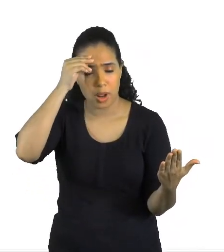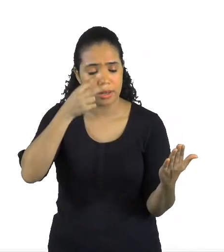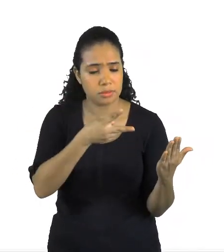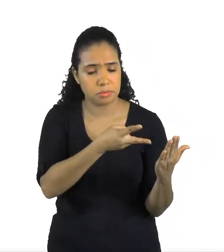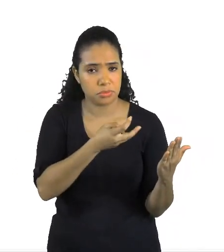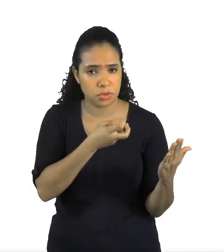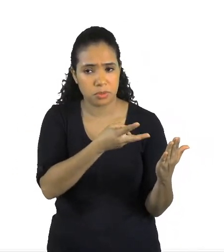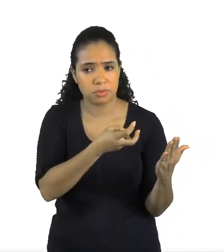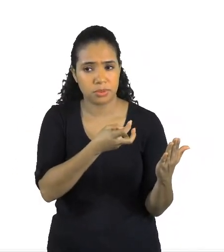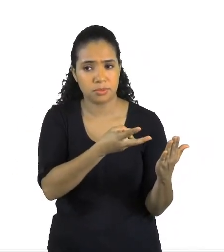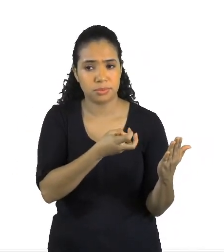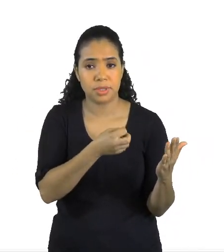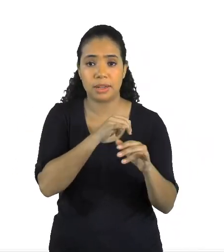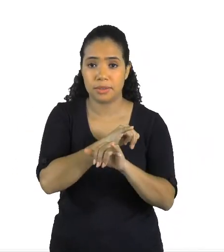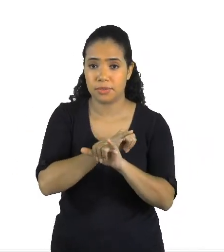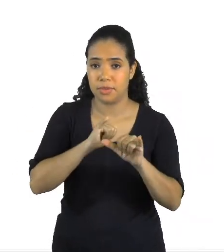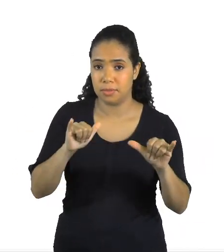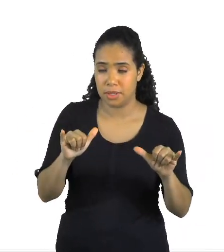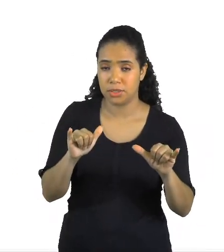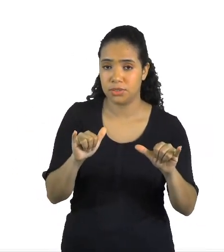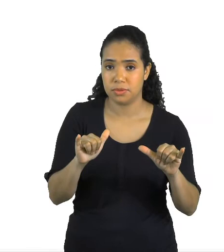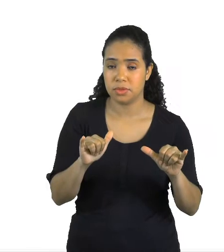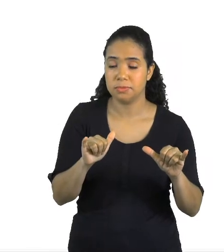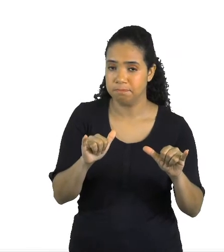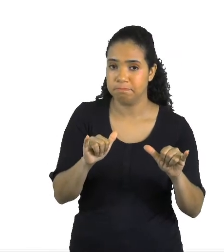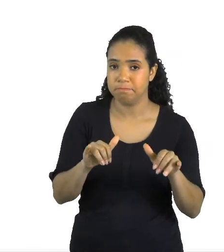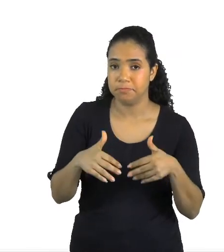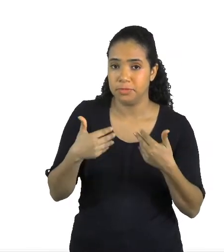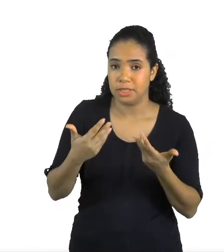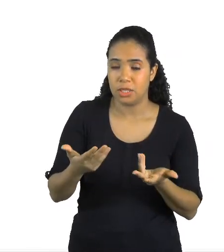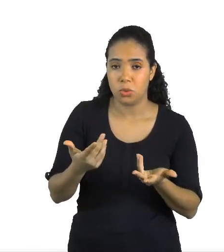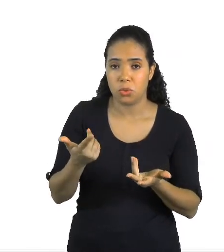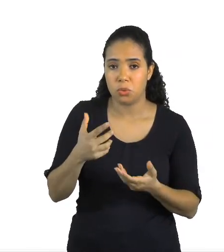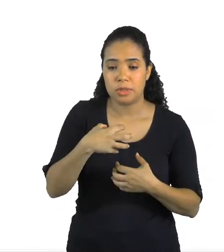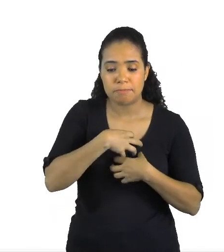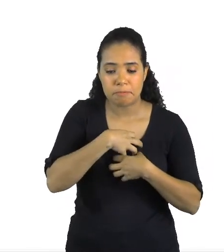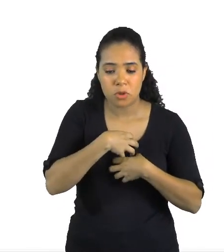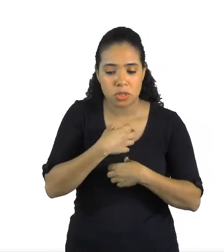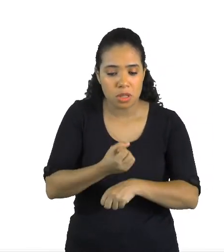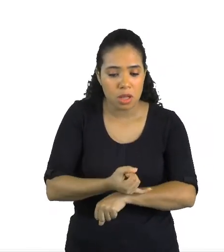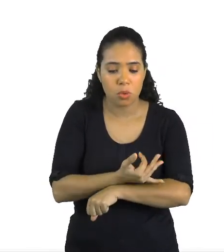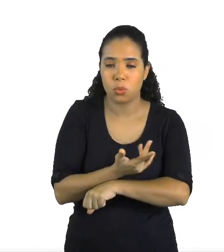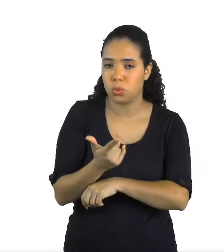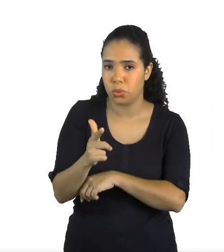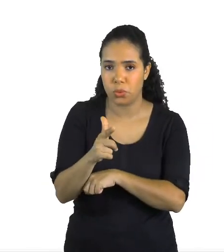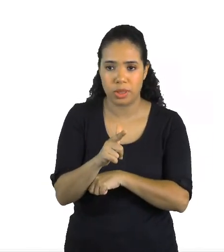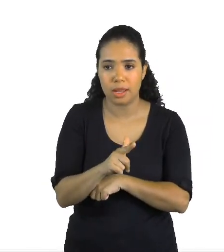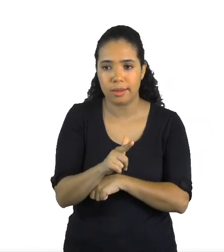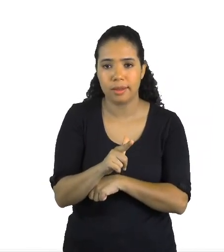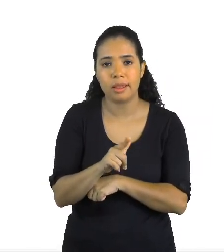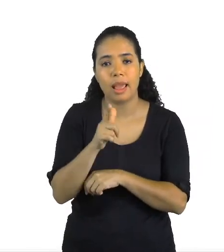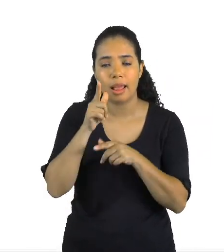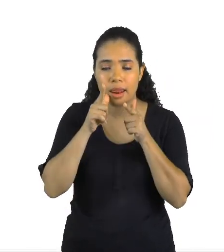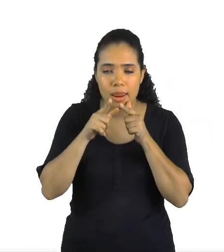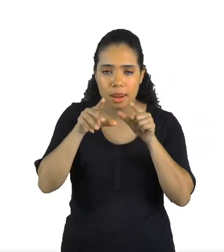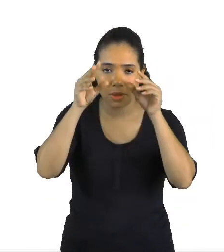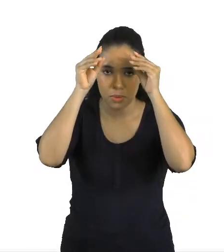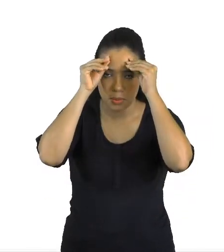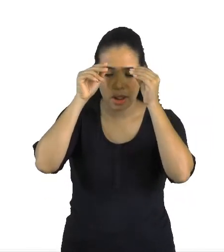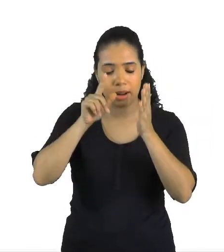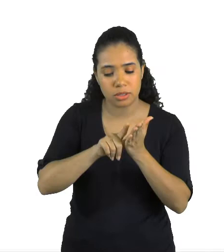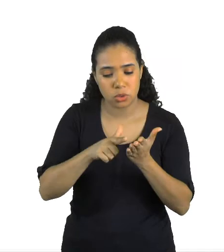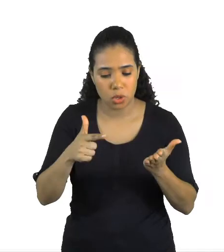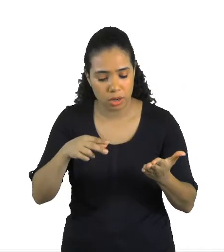basicamente informativa, ou seja, não produz emoção no leitor. É a forma de linguagem que lemos em